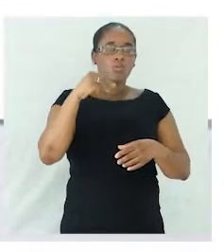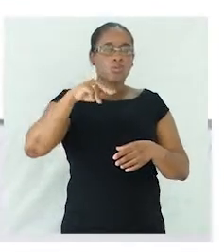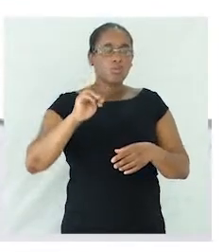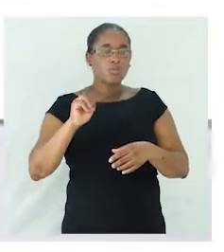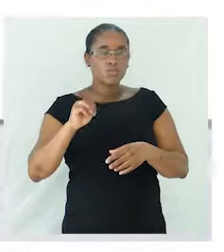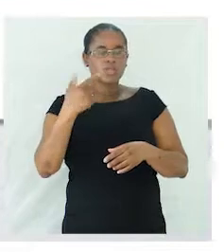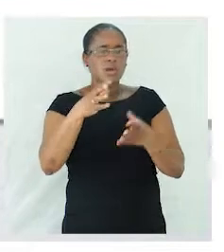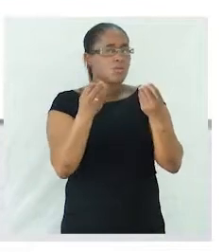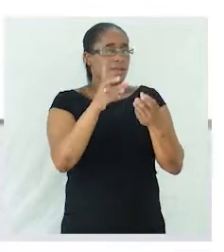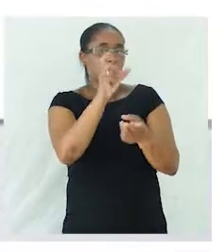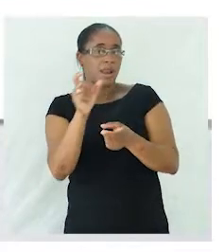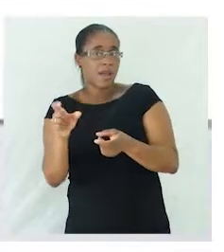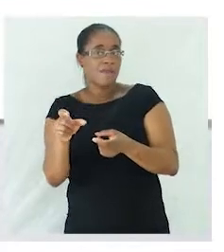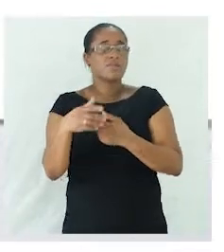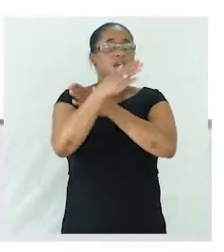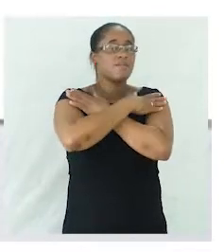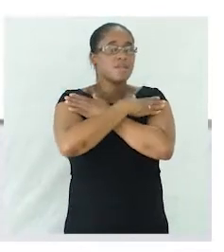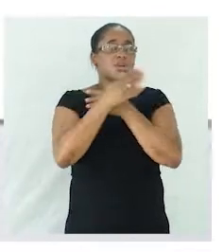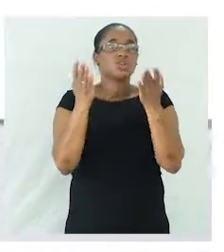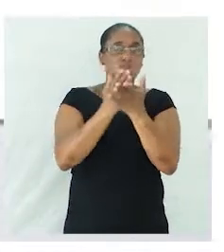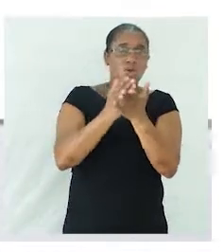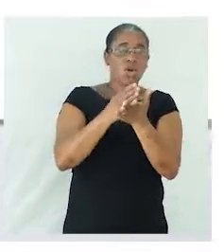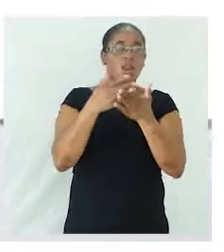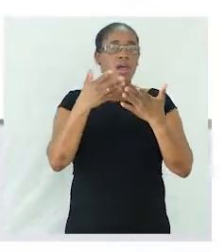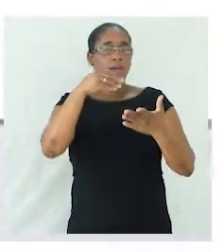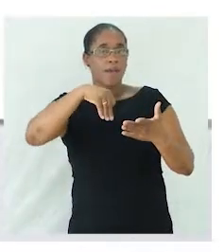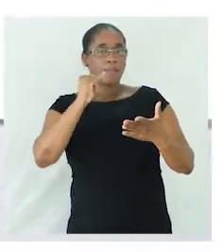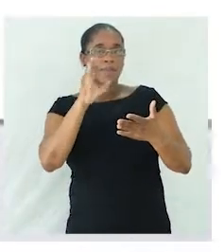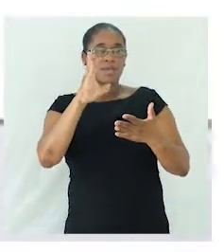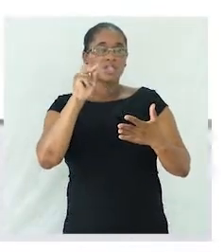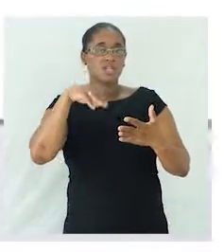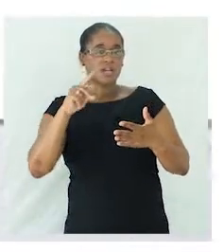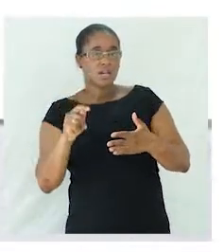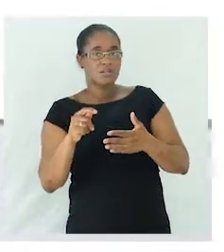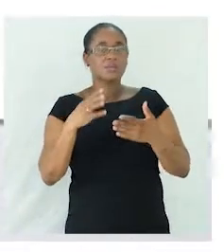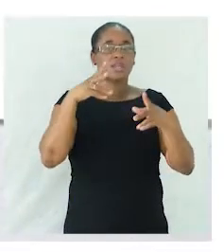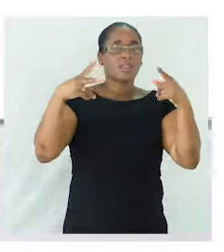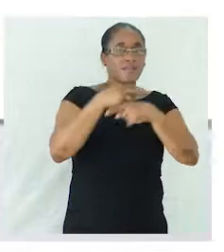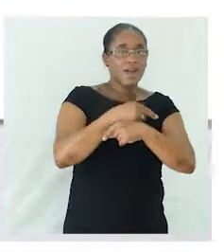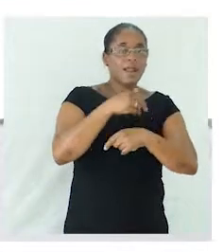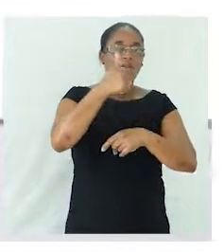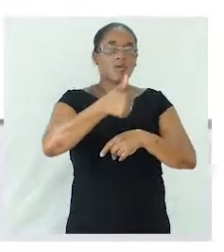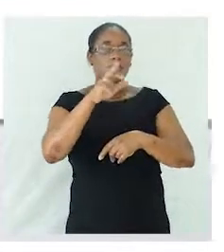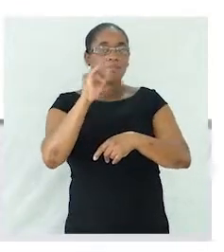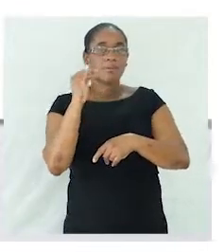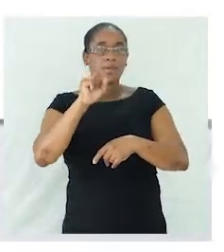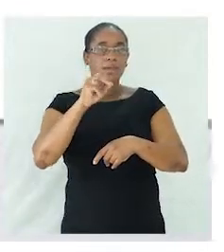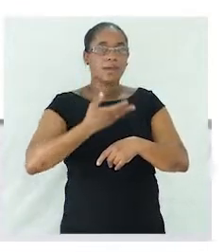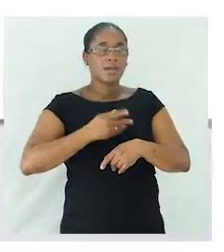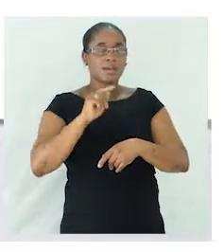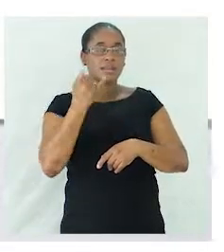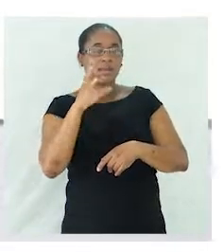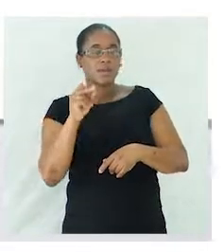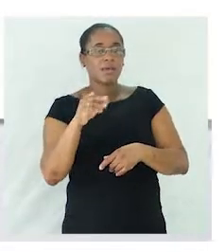amigas, escola, pijama, coração, intervalo, brigadeiro, mão, zona,